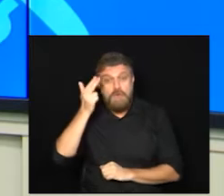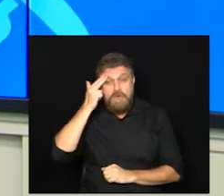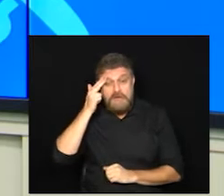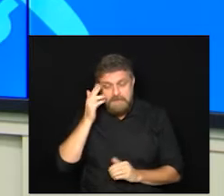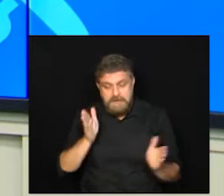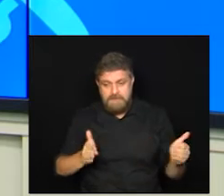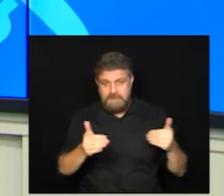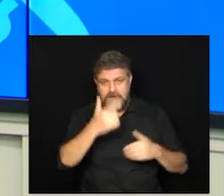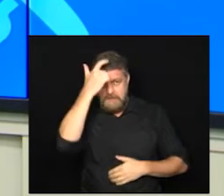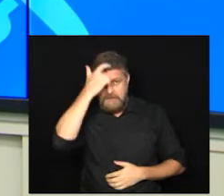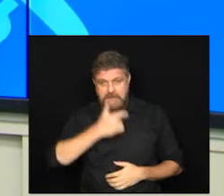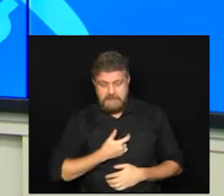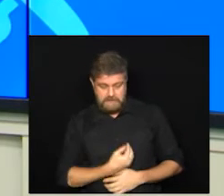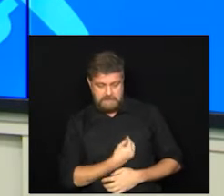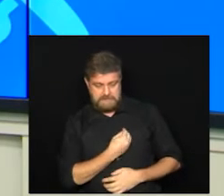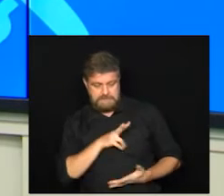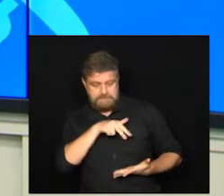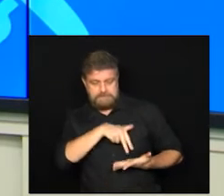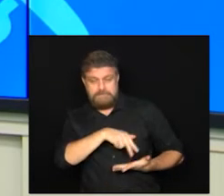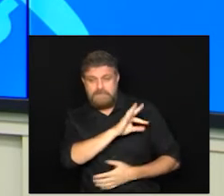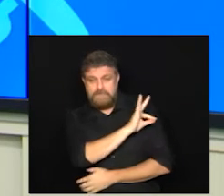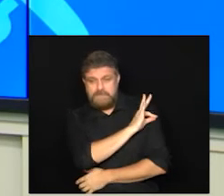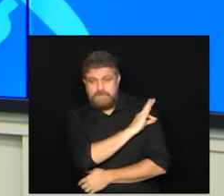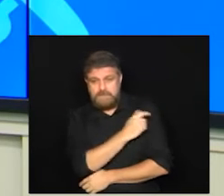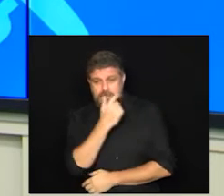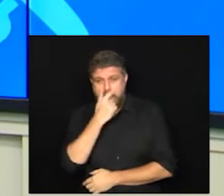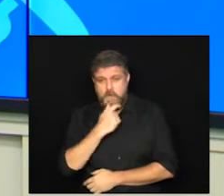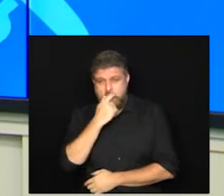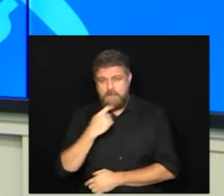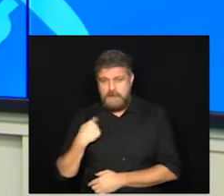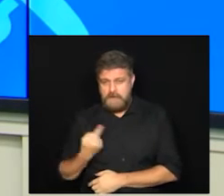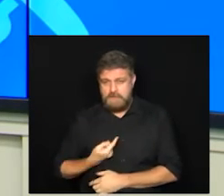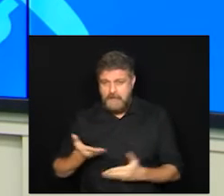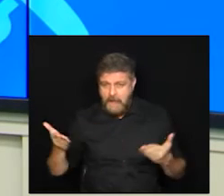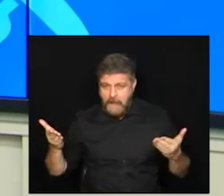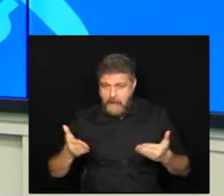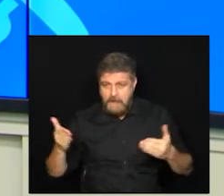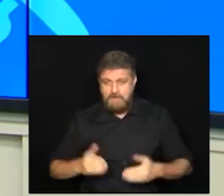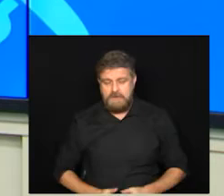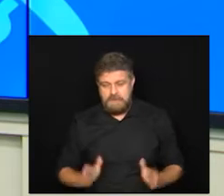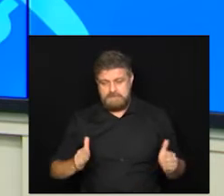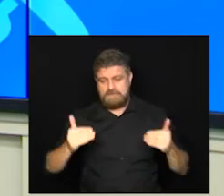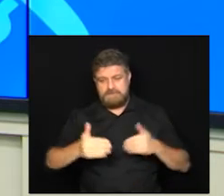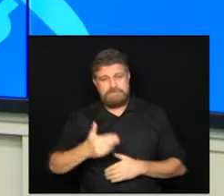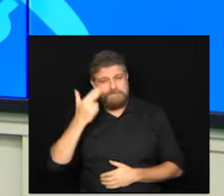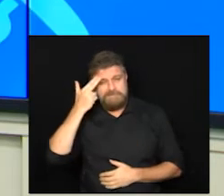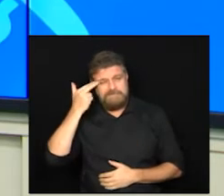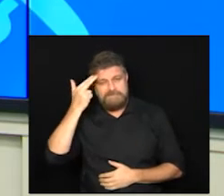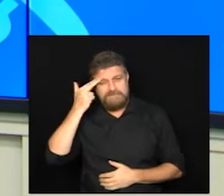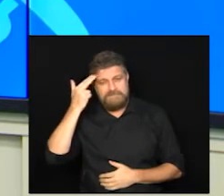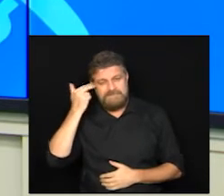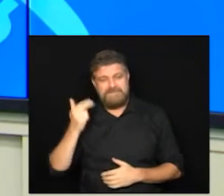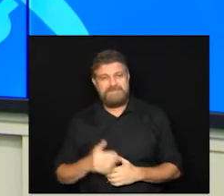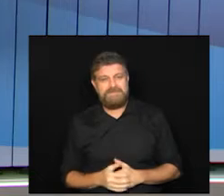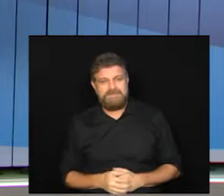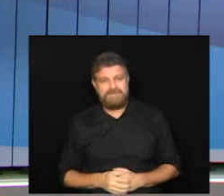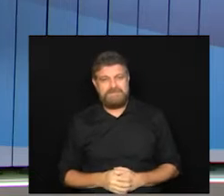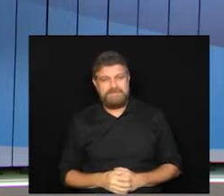eu estou aqui falando diretamente da Prefeitura sou o Rubens Morelli e nós voltamos agora aos estúdios da TV com o Gabriel Castro